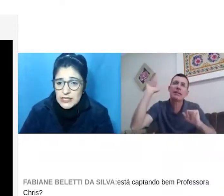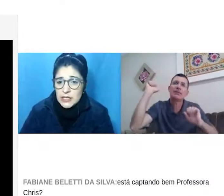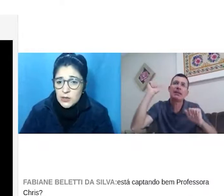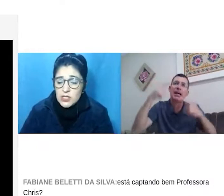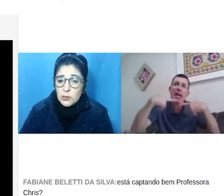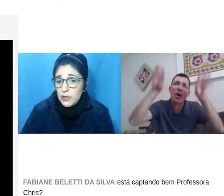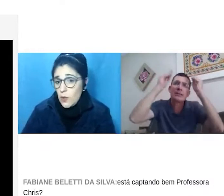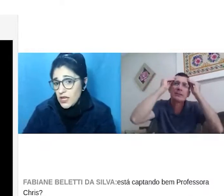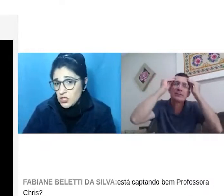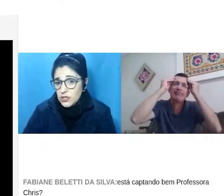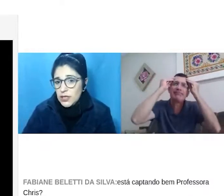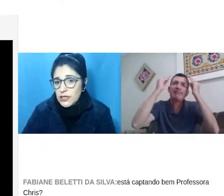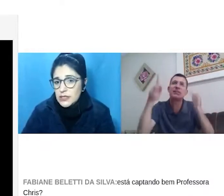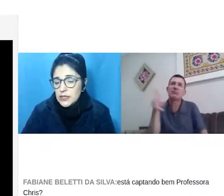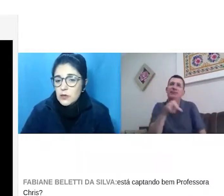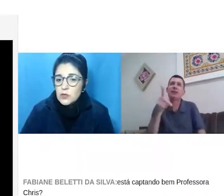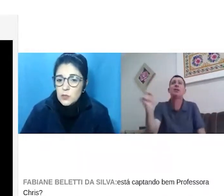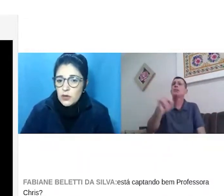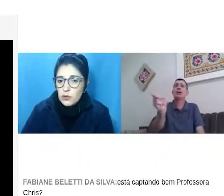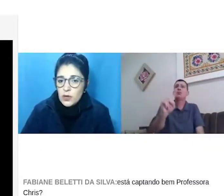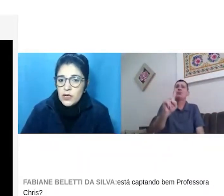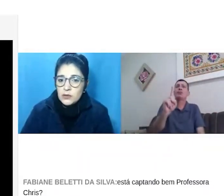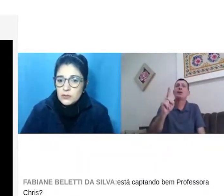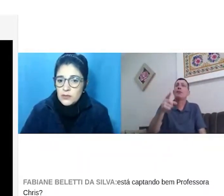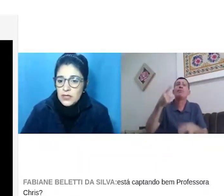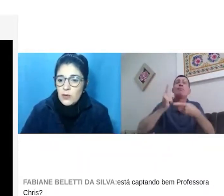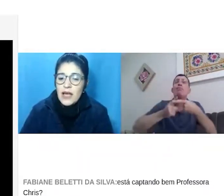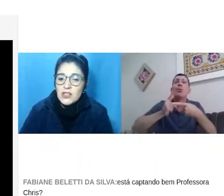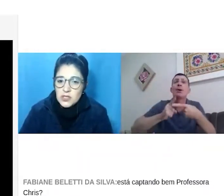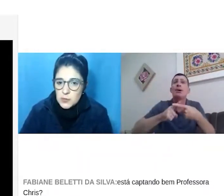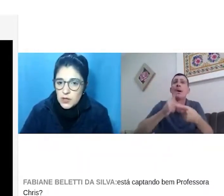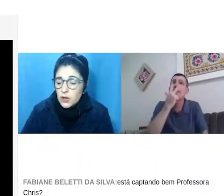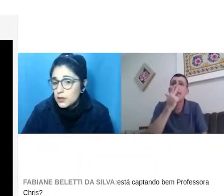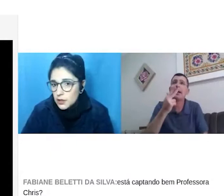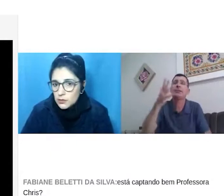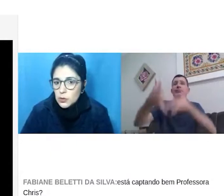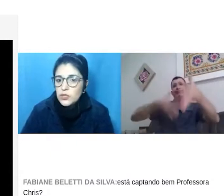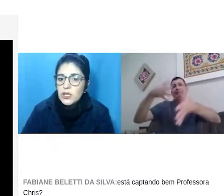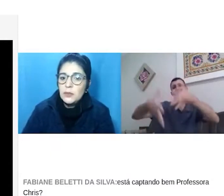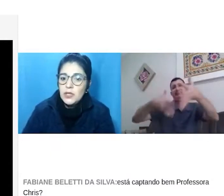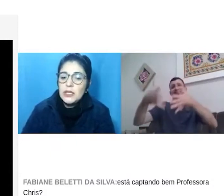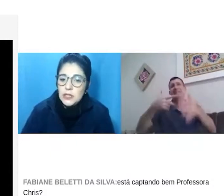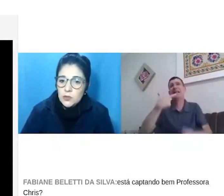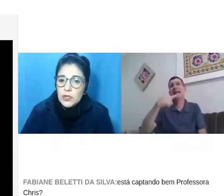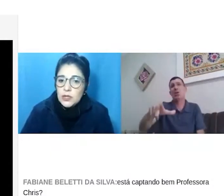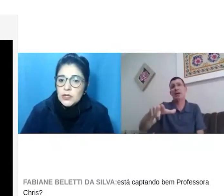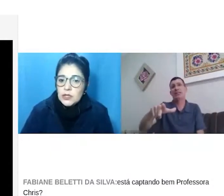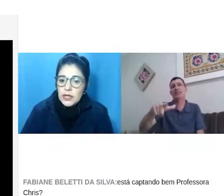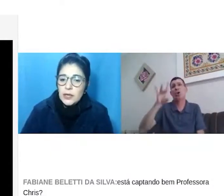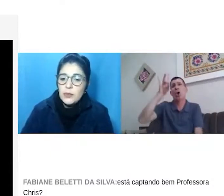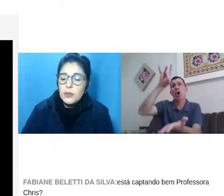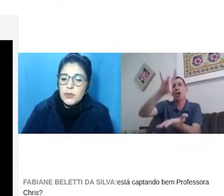inglês, ele está usando uma linguagem inglesa? O espanhol é uma linguagem espanhola? Não. Então, por que que é minha língua,